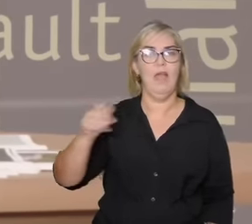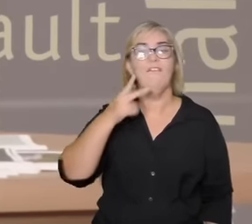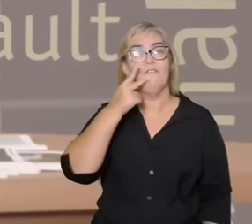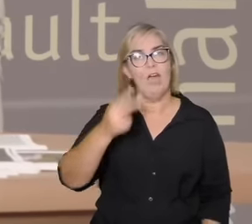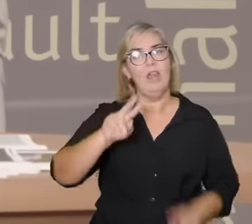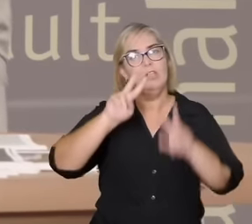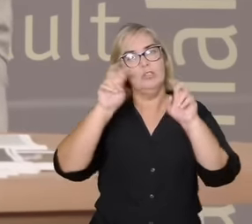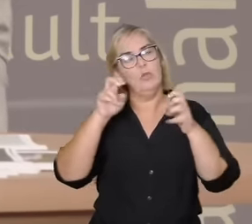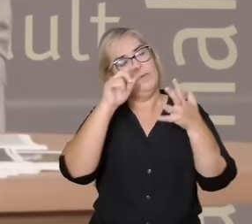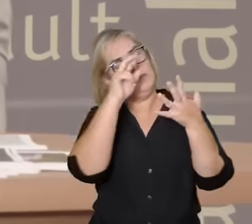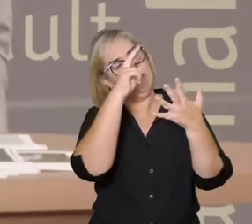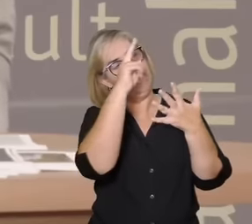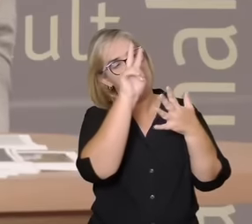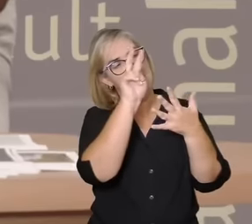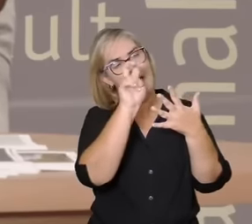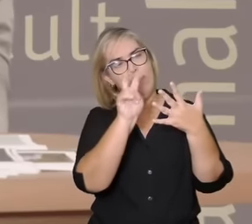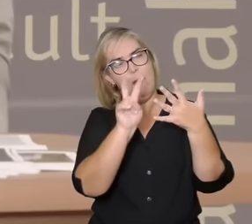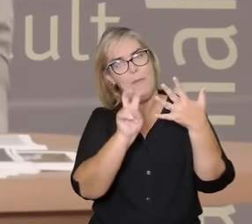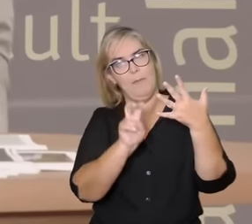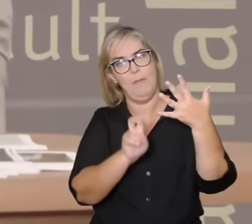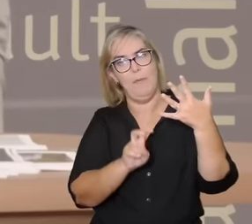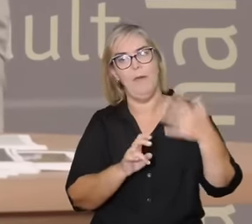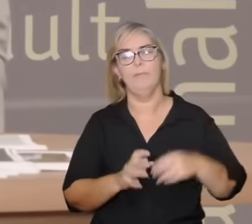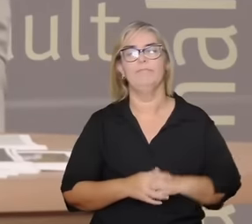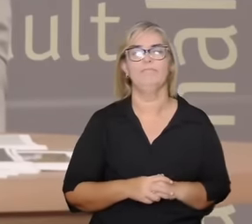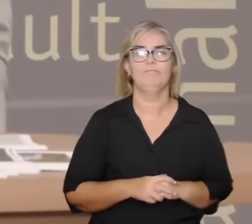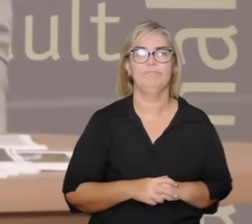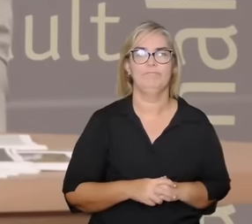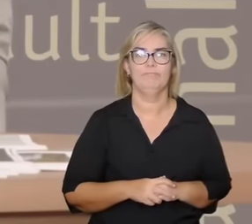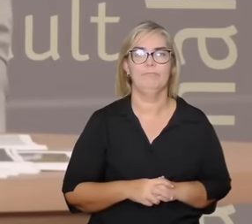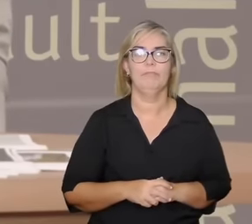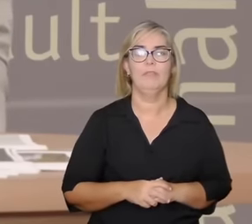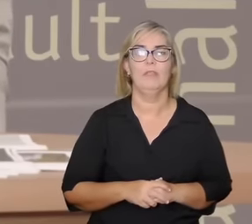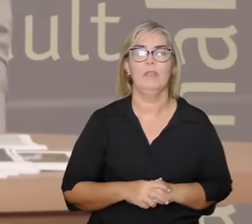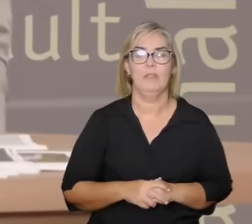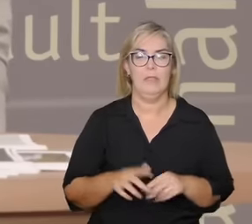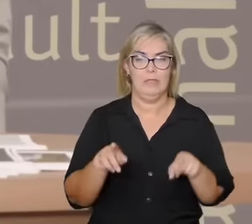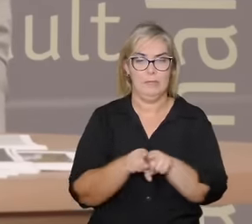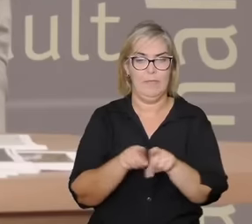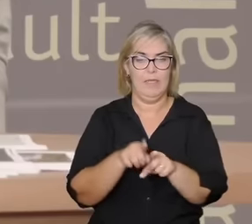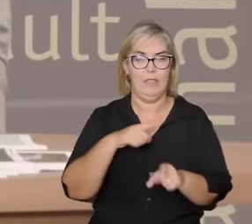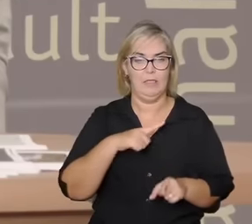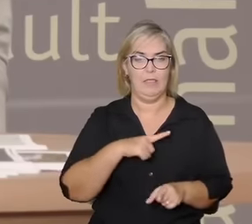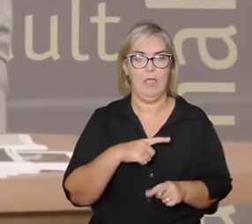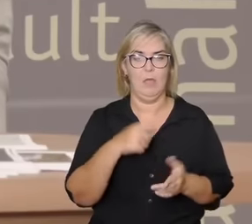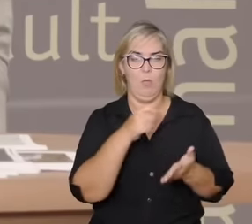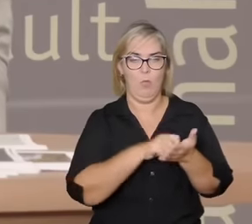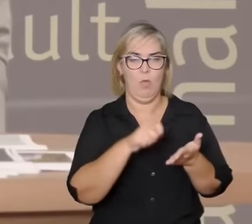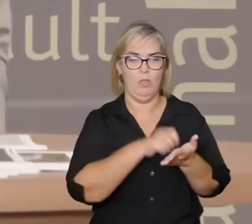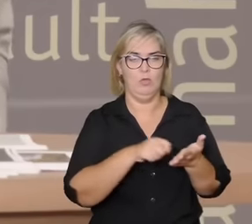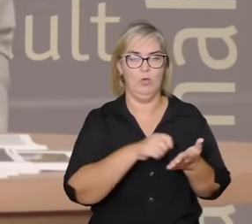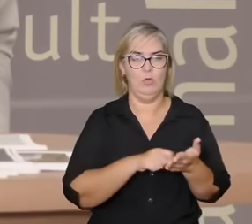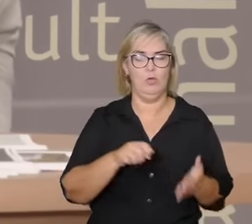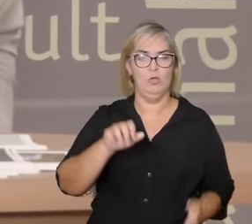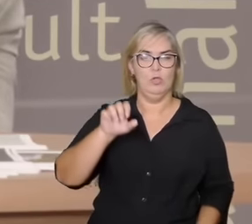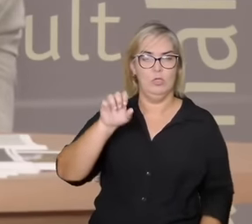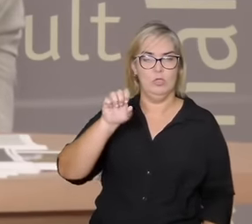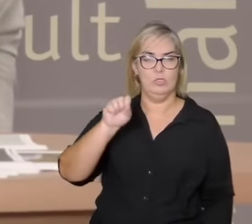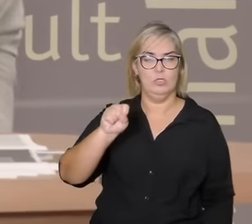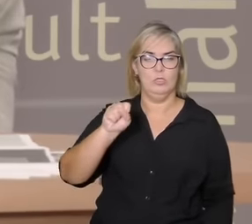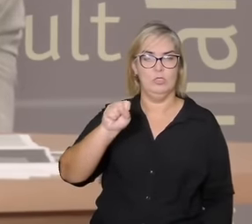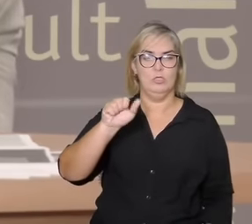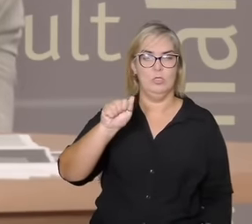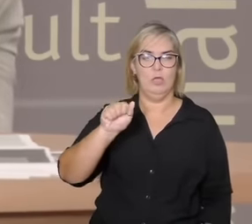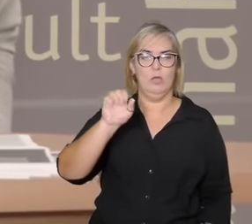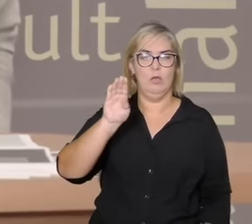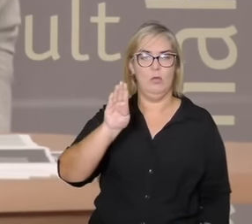a isso tem uma autora que aí é Sobonfu Sobonfu Sobe que é muito especial né